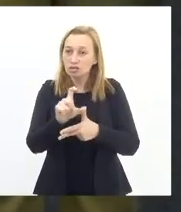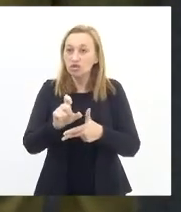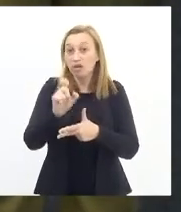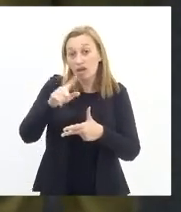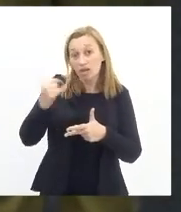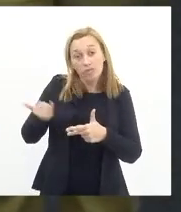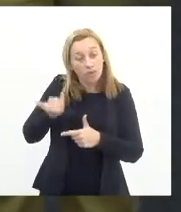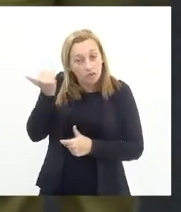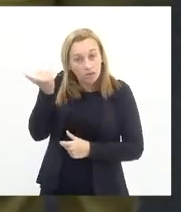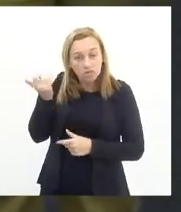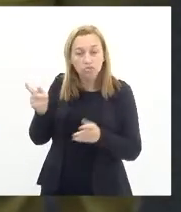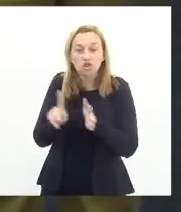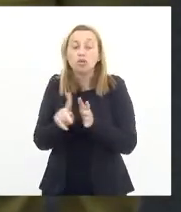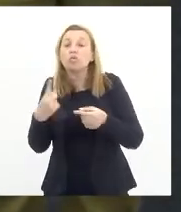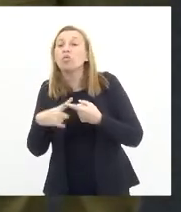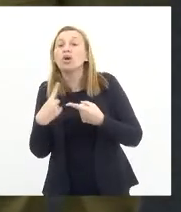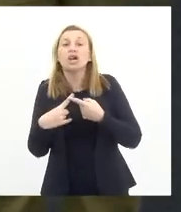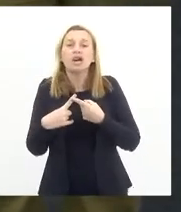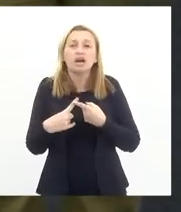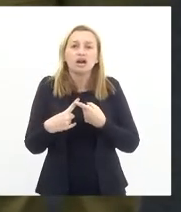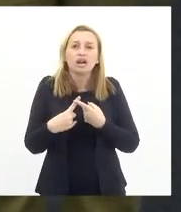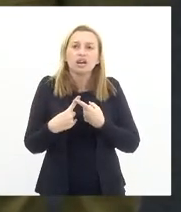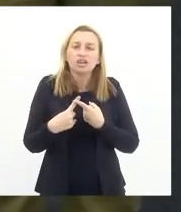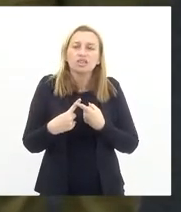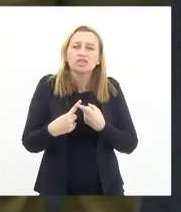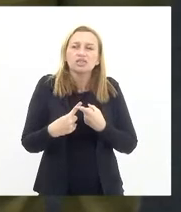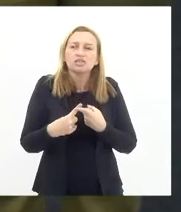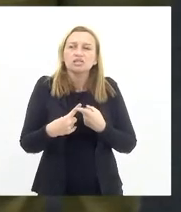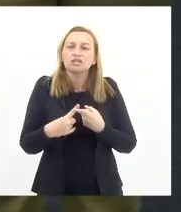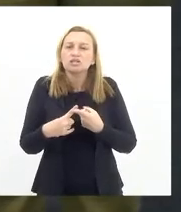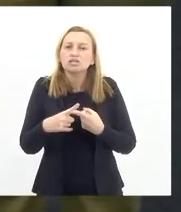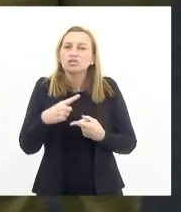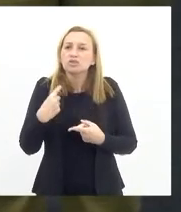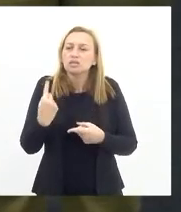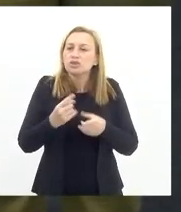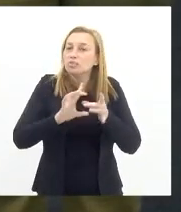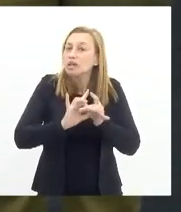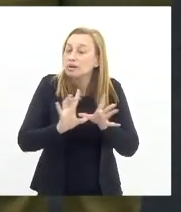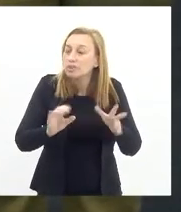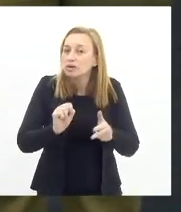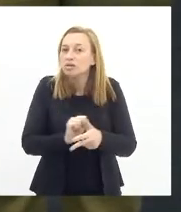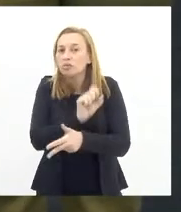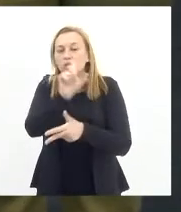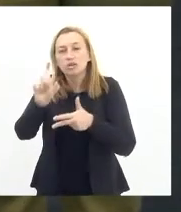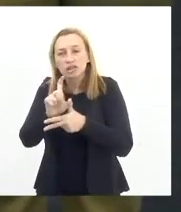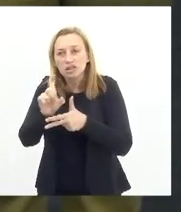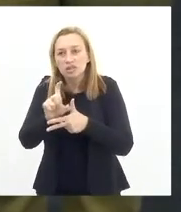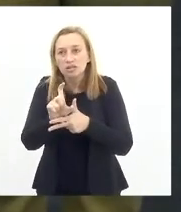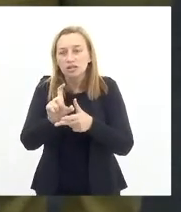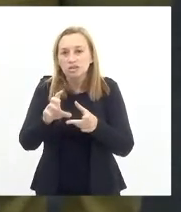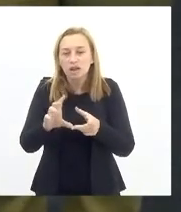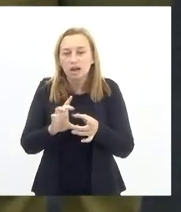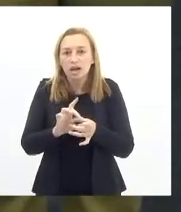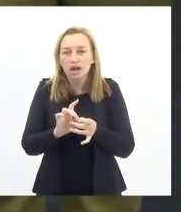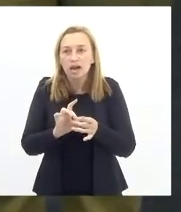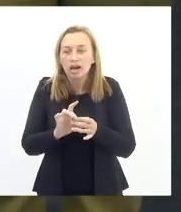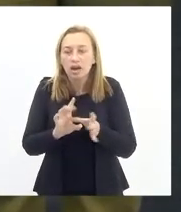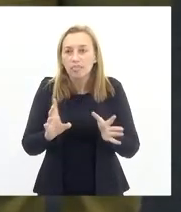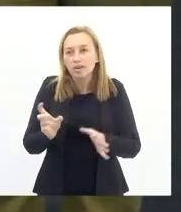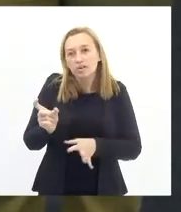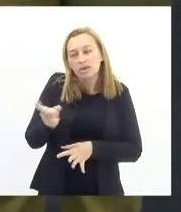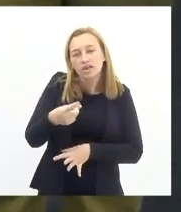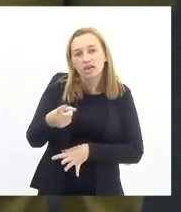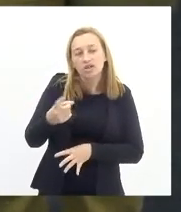porque nós estamos autorizando o poder executivo abrir um crédito adicional